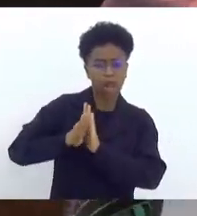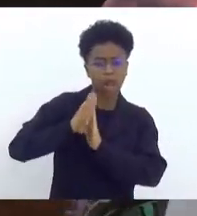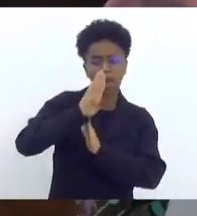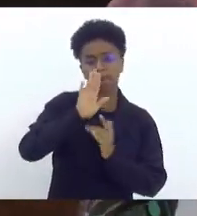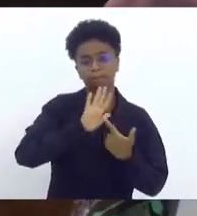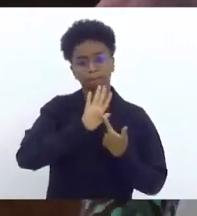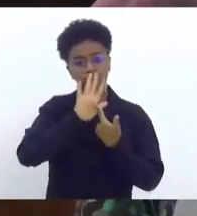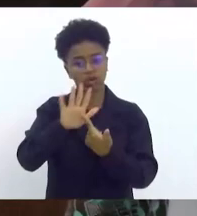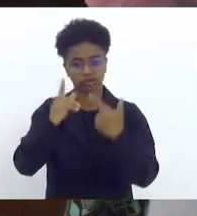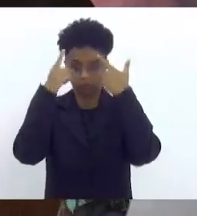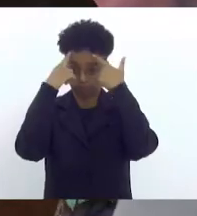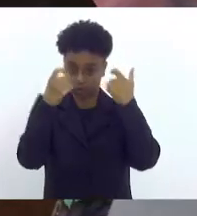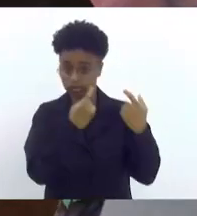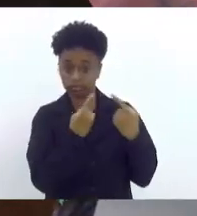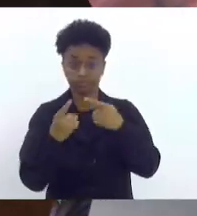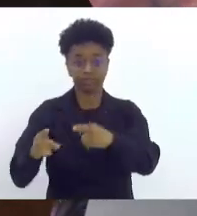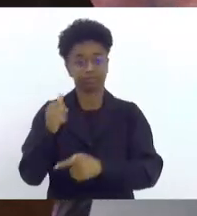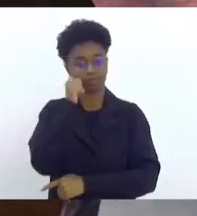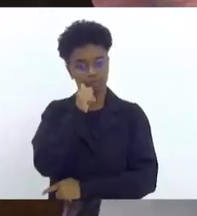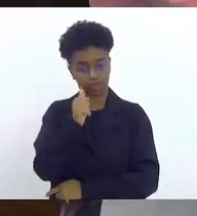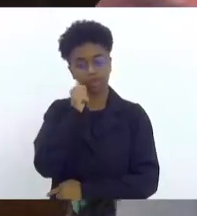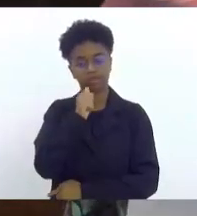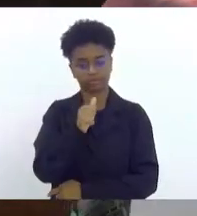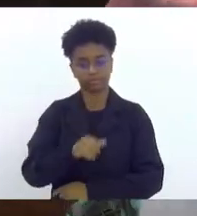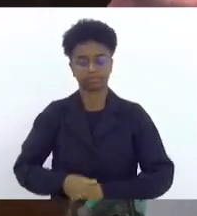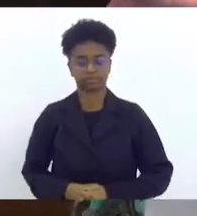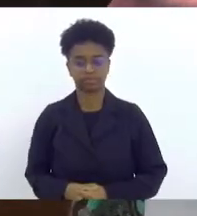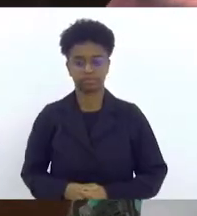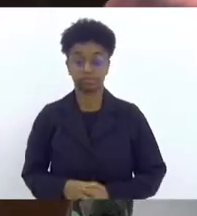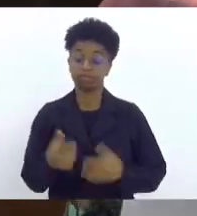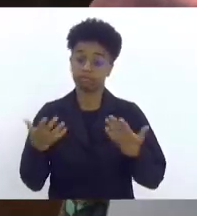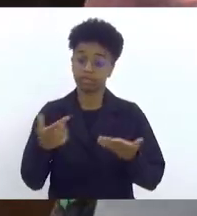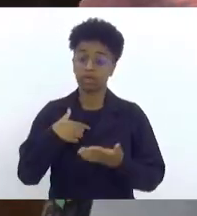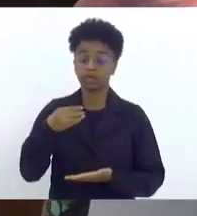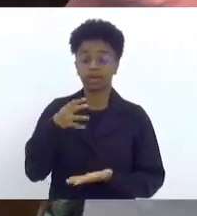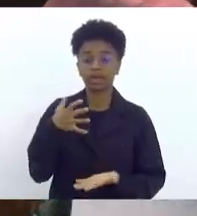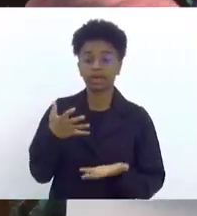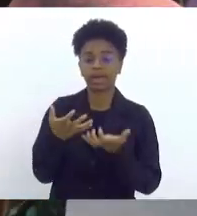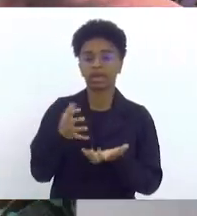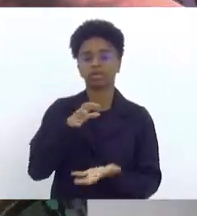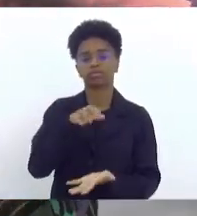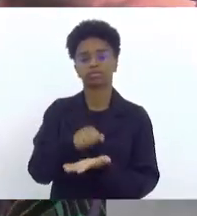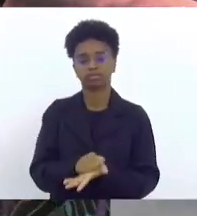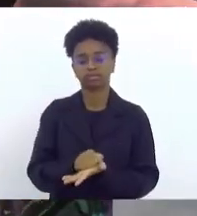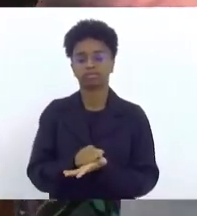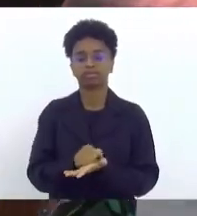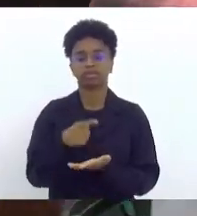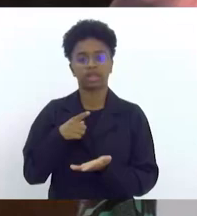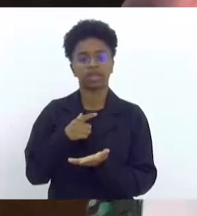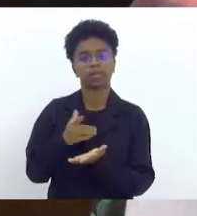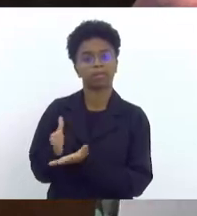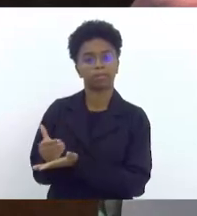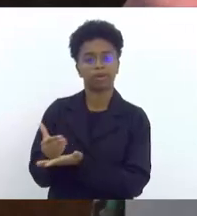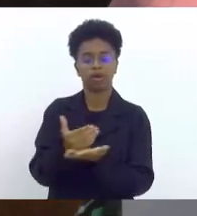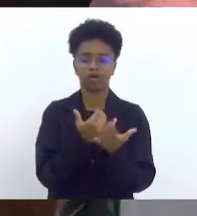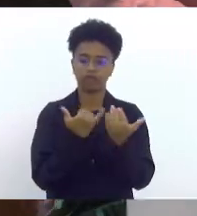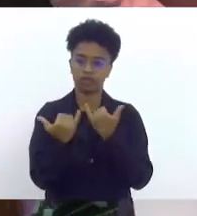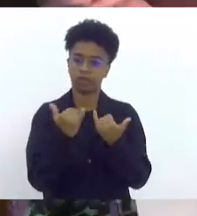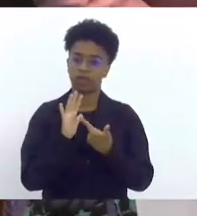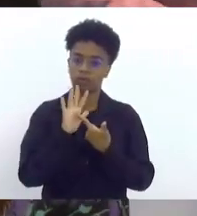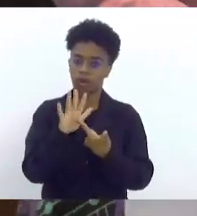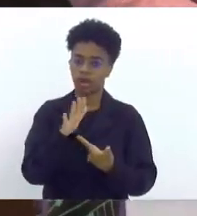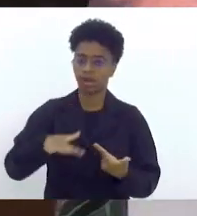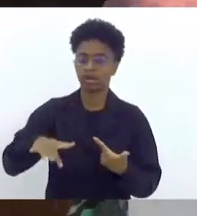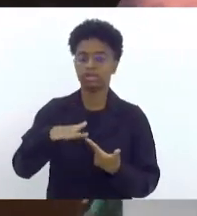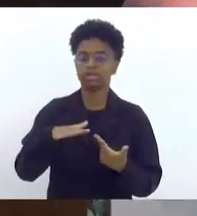de violências que vitimam muitas mulheres. Só para registrar, senhor presidente, segundo dados do Anuário Brasileiro de Segurança,